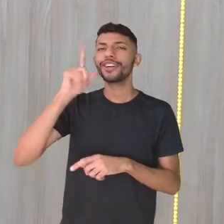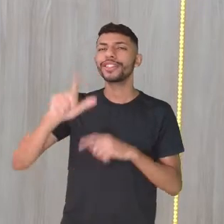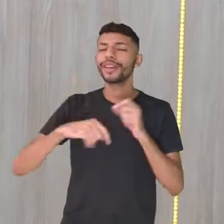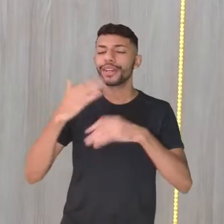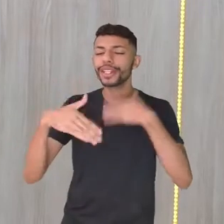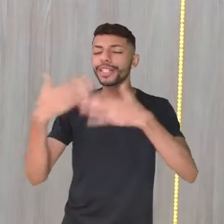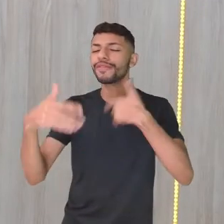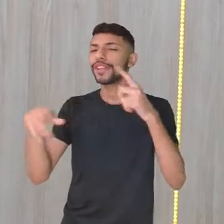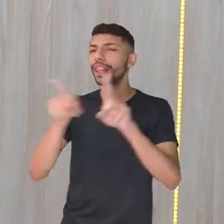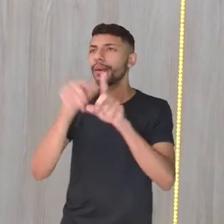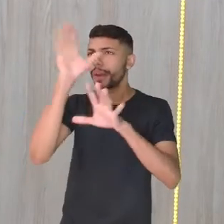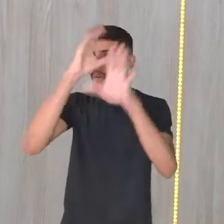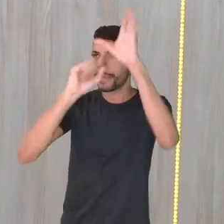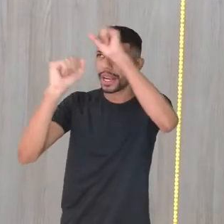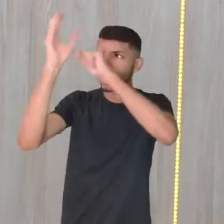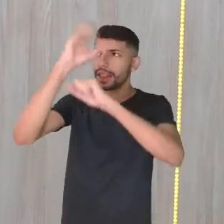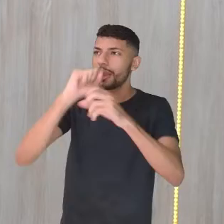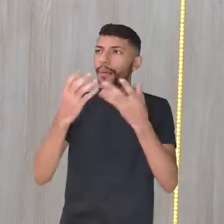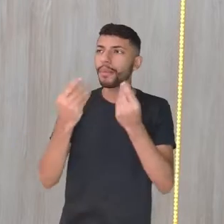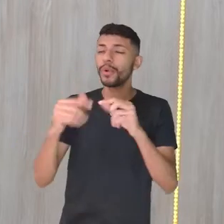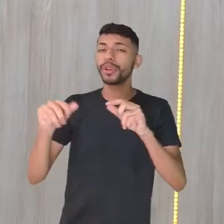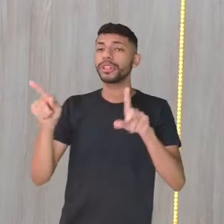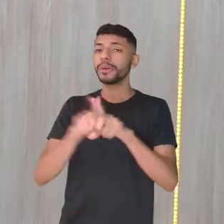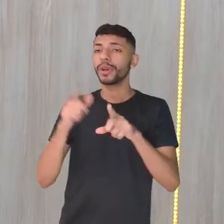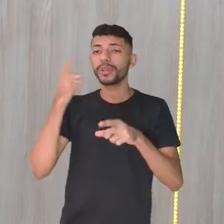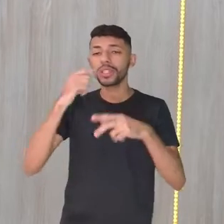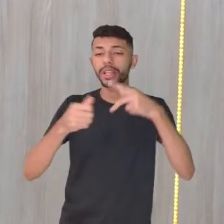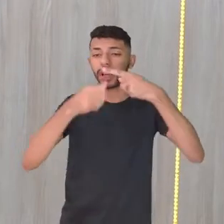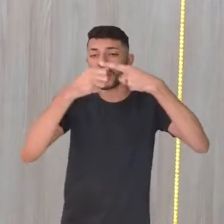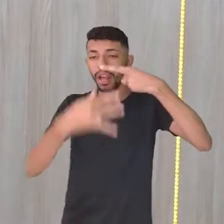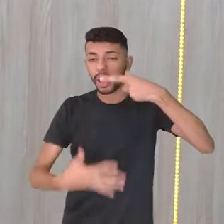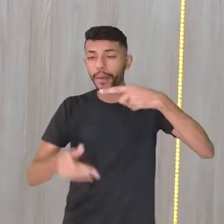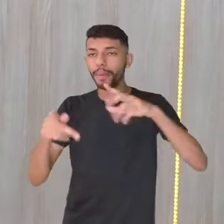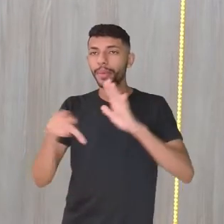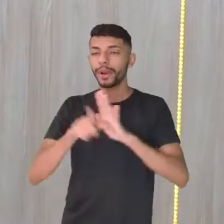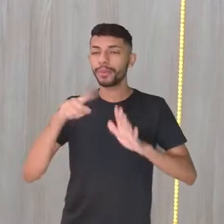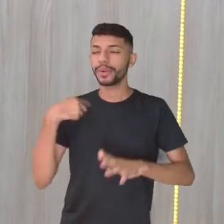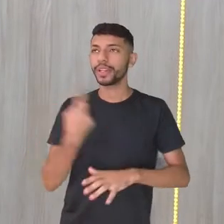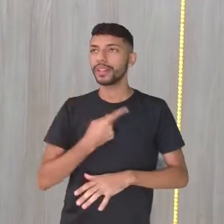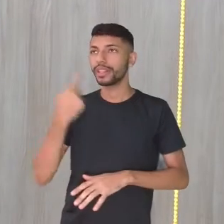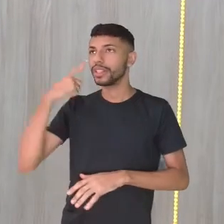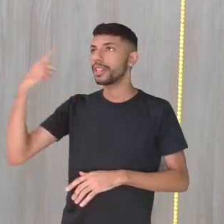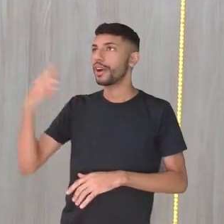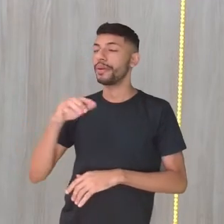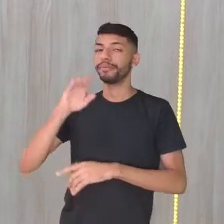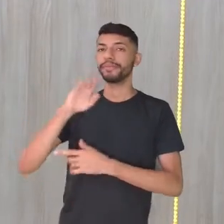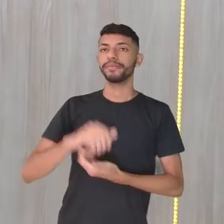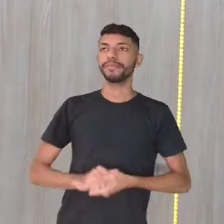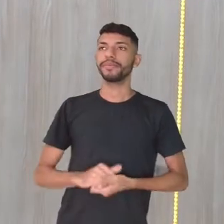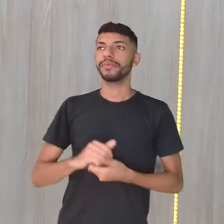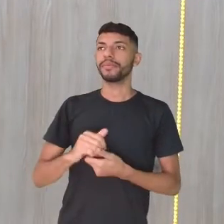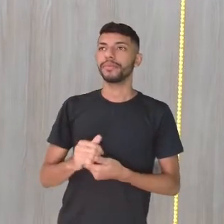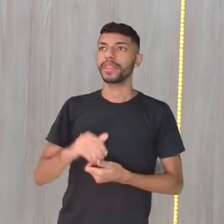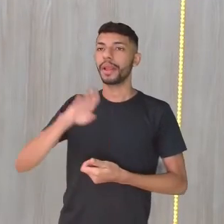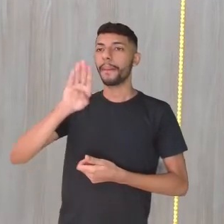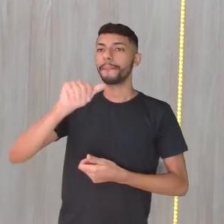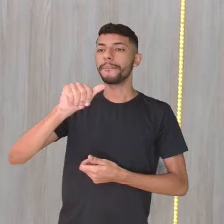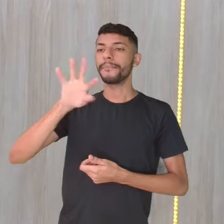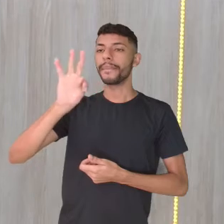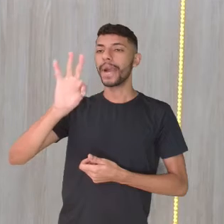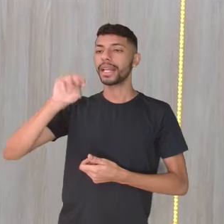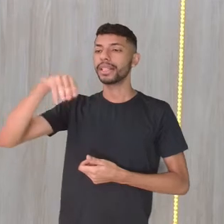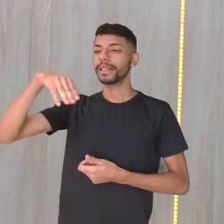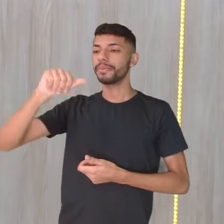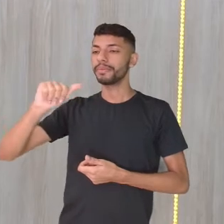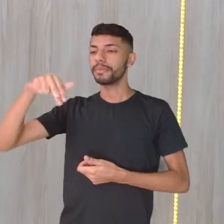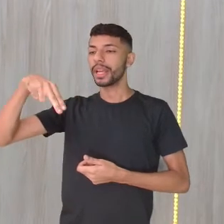e aprender muita coisa, capitalizar vocabulário para a gente. Por exemplo, Batman, Batman é o homem-morcego, ou seja,